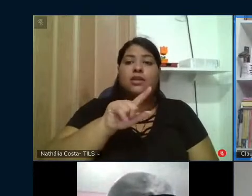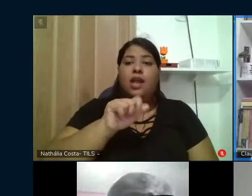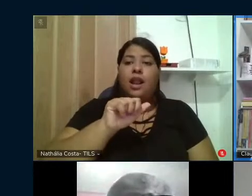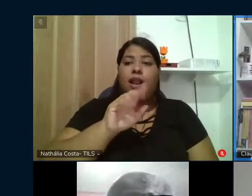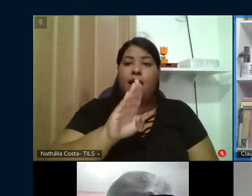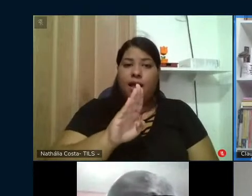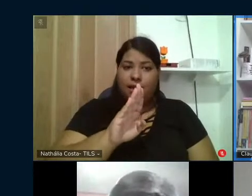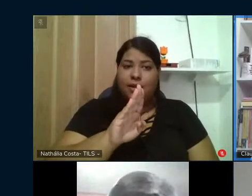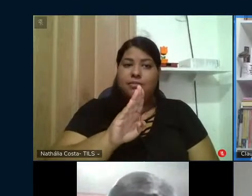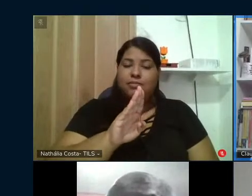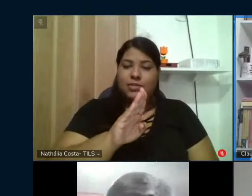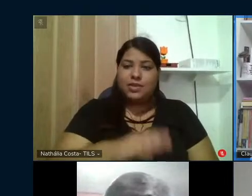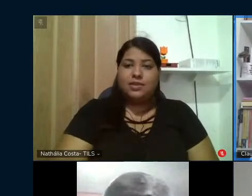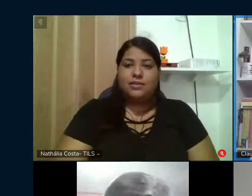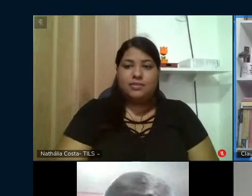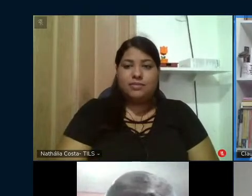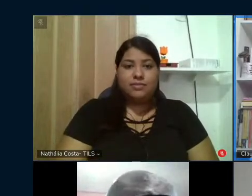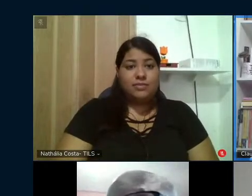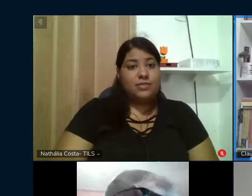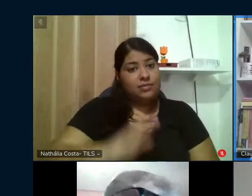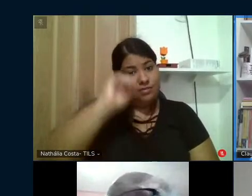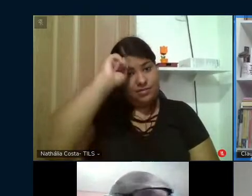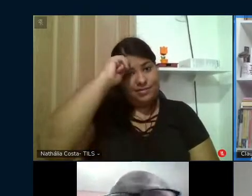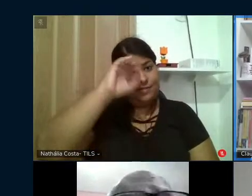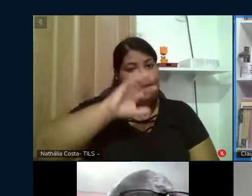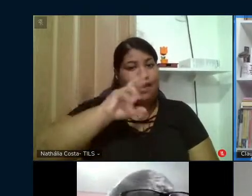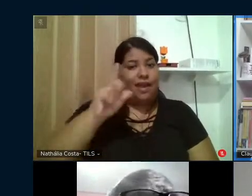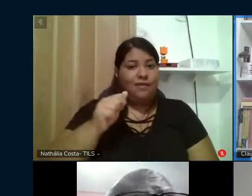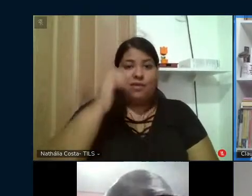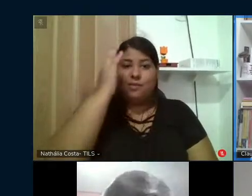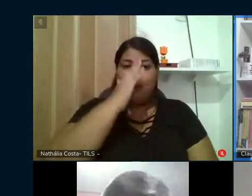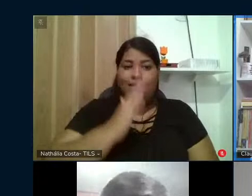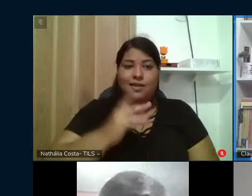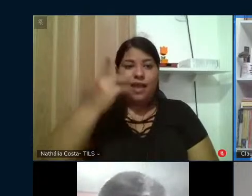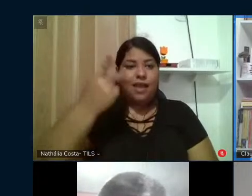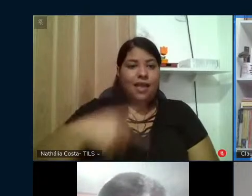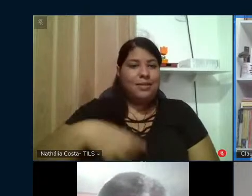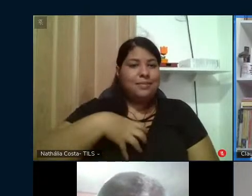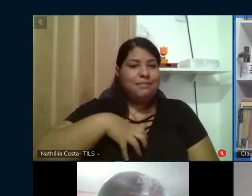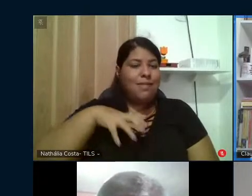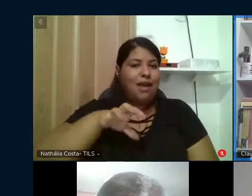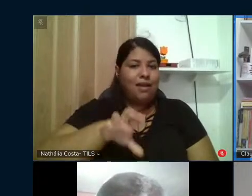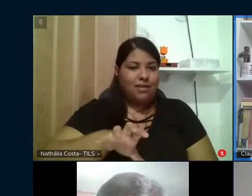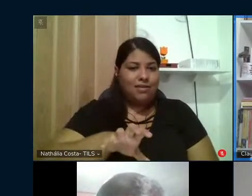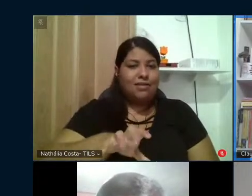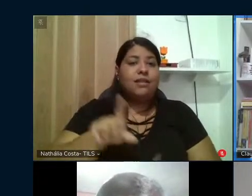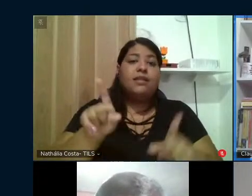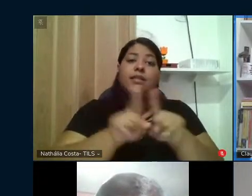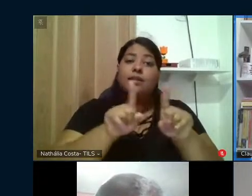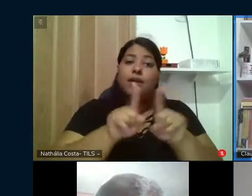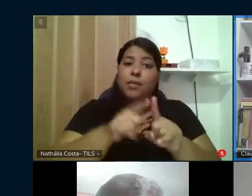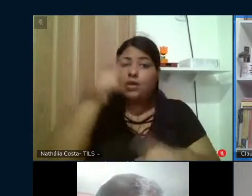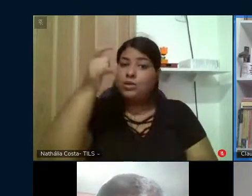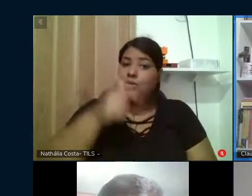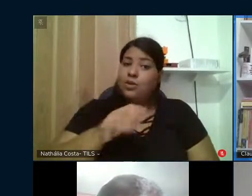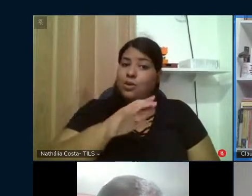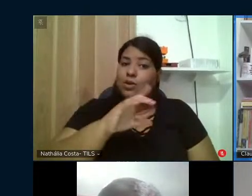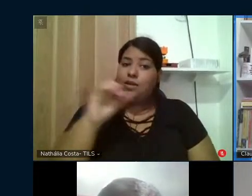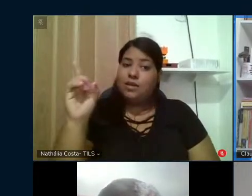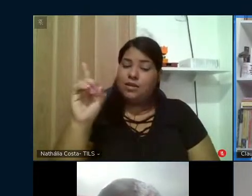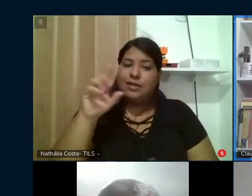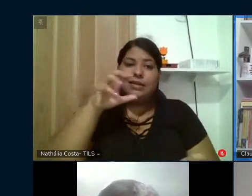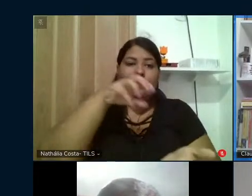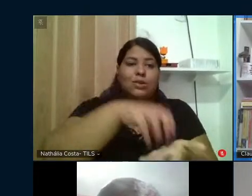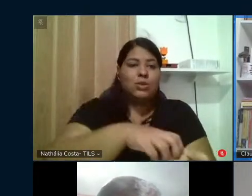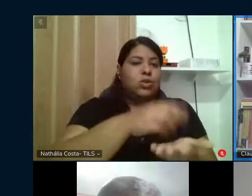Internacional da Lusofonia Afro-Brasileira no Campos dos Malês, aqui na Bahia, onde estou também coordenando o Núcleo de Estudos